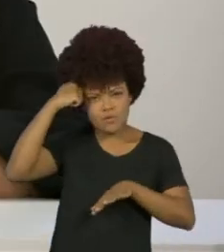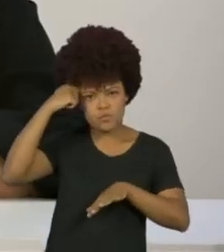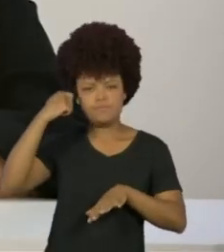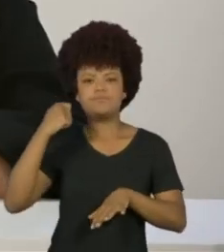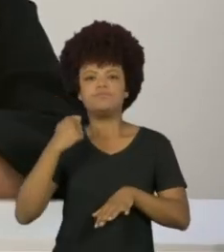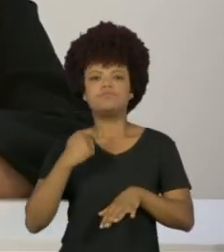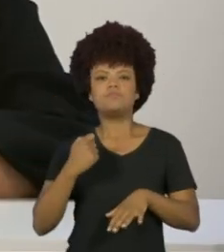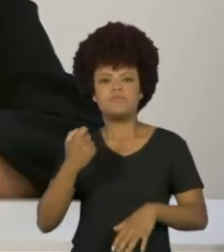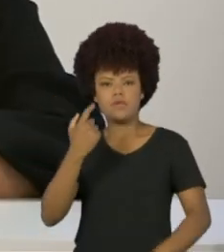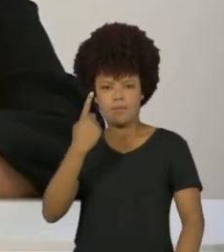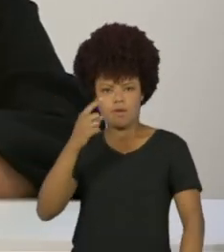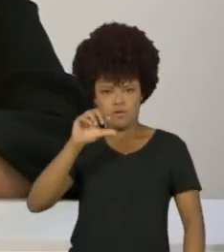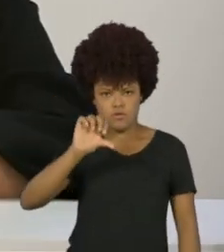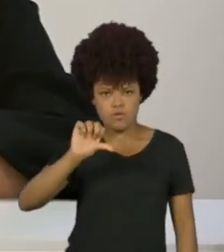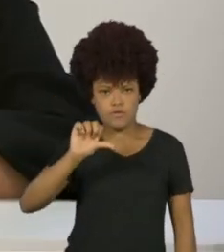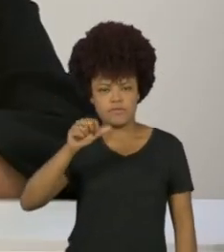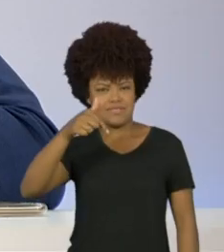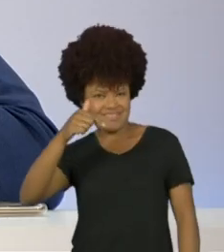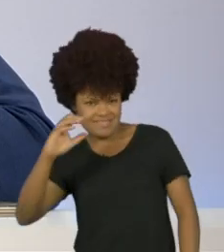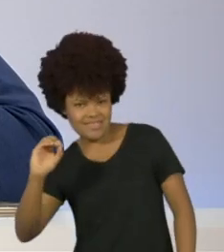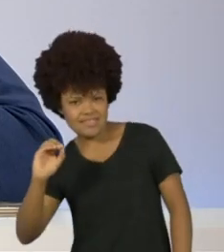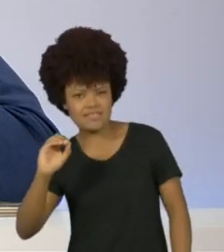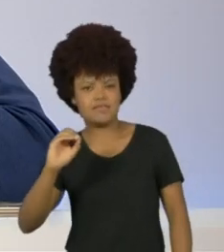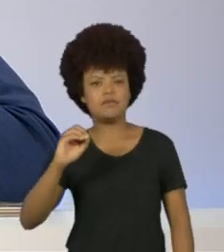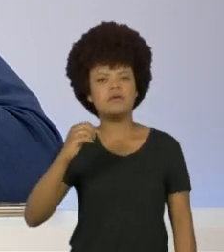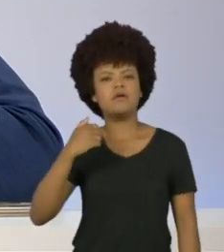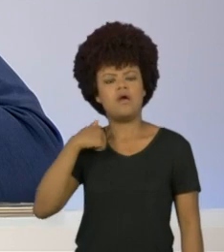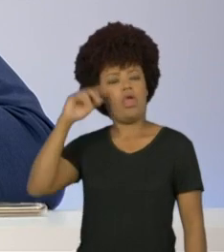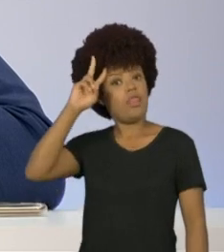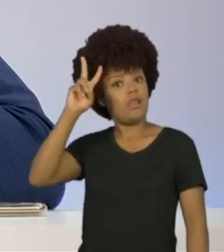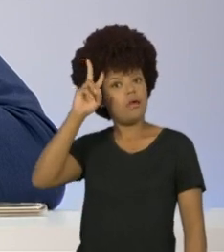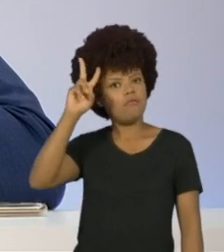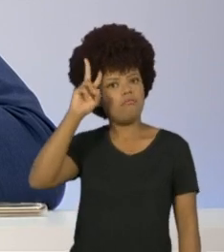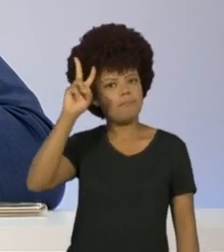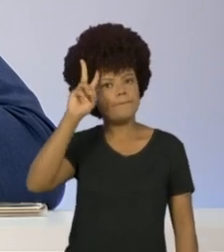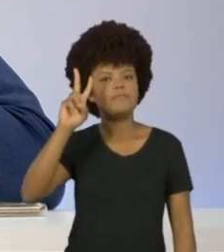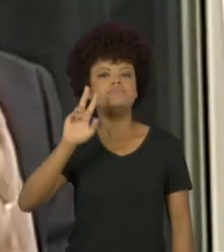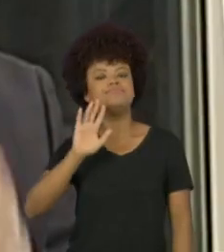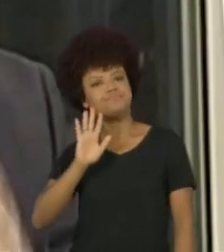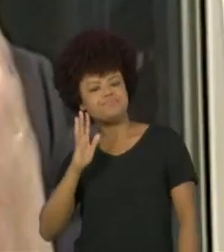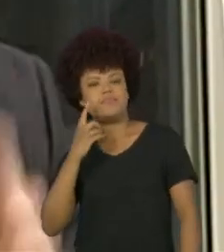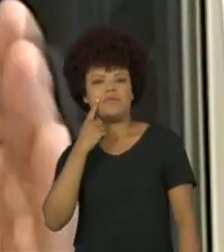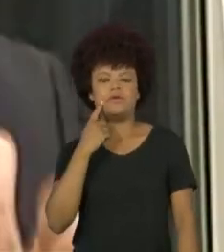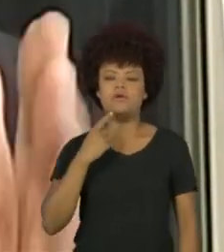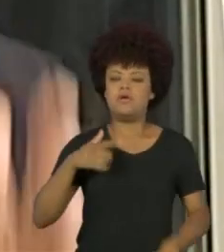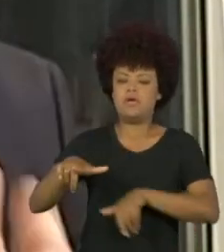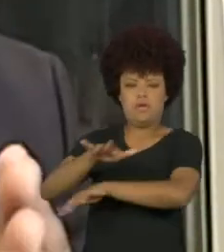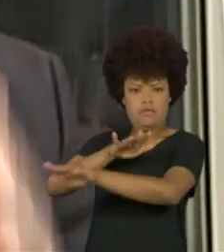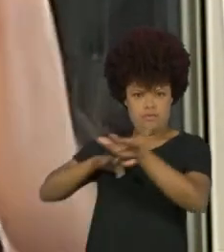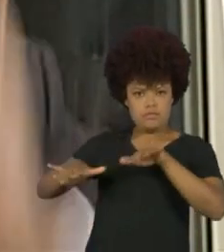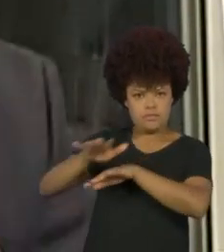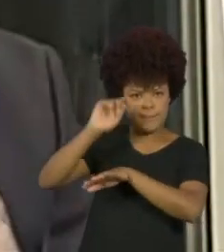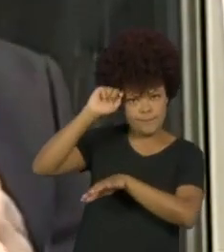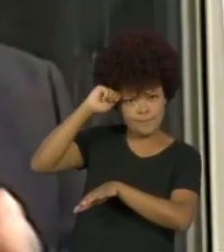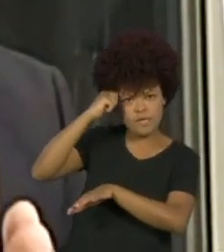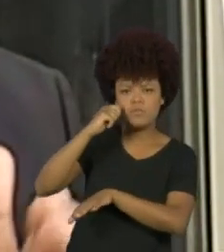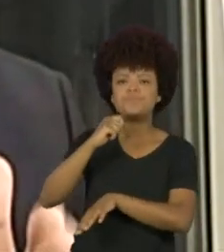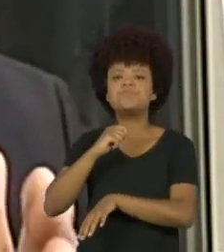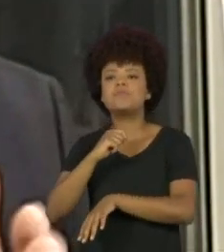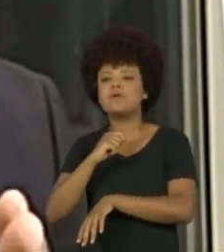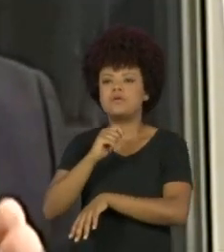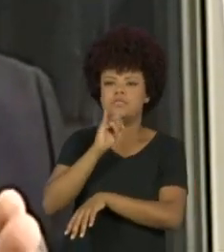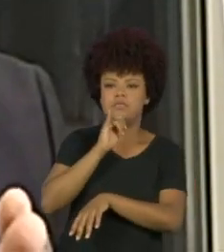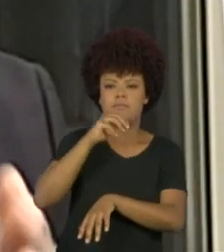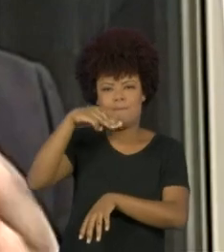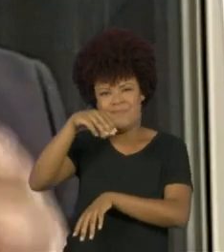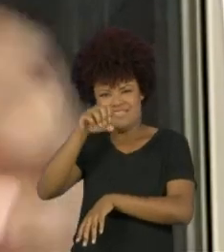Estou lembrando aqui do MNU. Estou a lembrar o seguinte, os movimentos sociais, os movimentos sem terra, é movimento negro, porque são os negros que estão